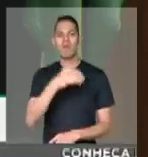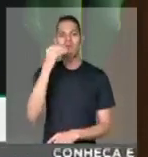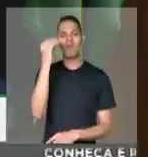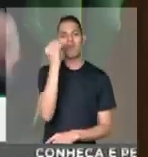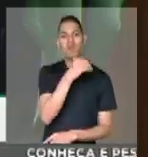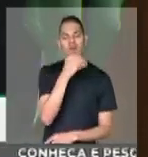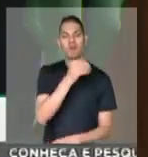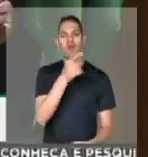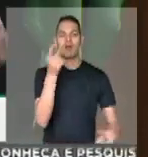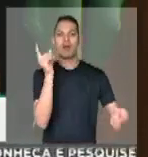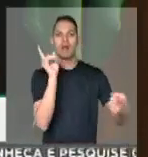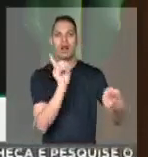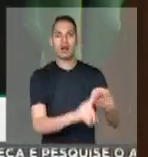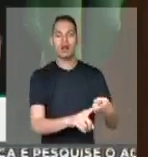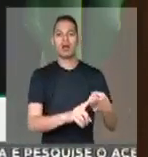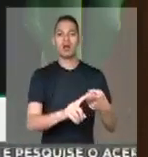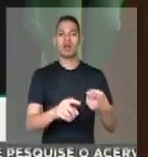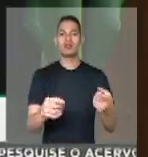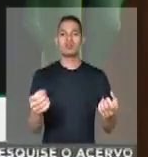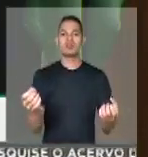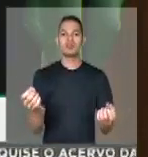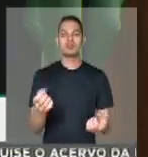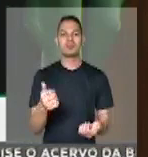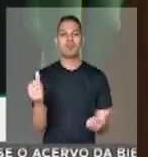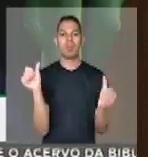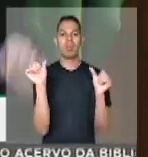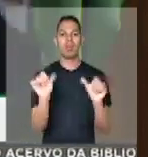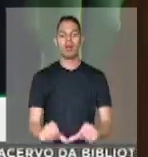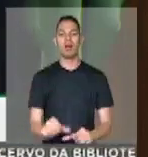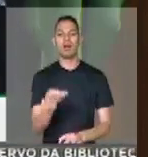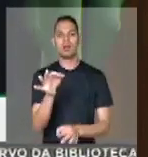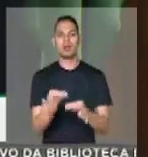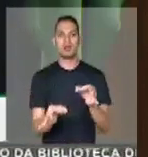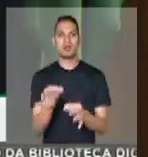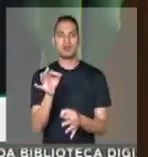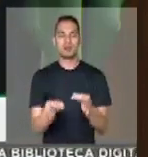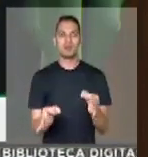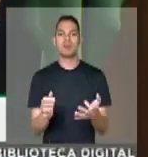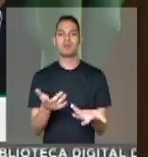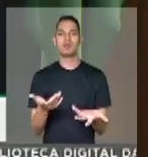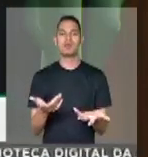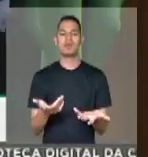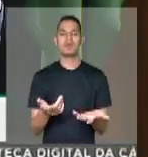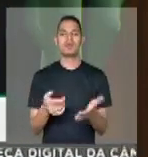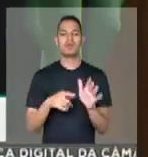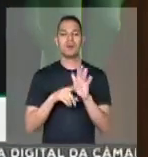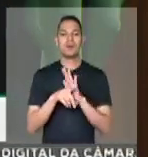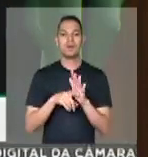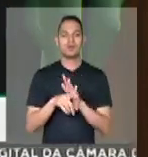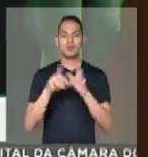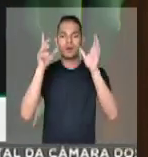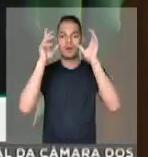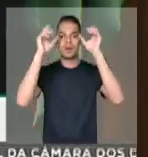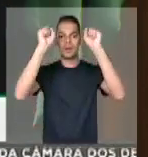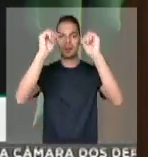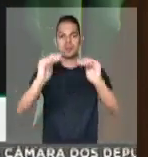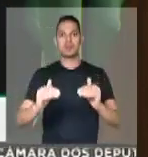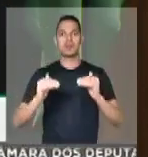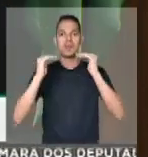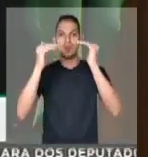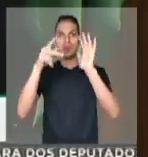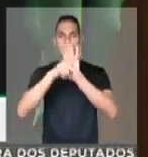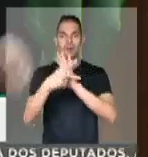persecutória, é pouca feita, a boa aplicação da justiça quando pede de apreciação pelos tribunais superiores